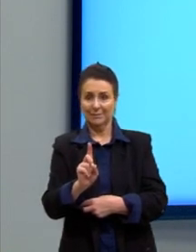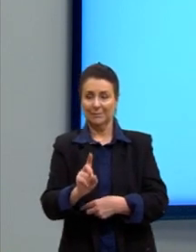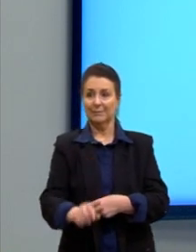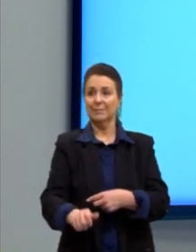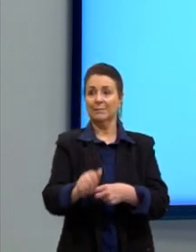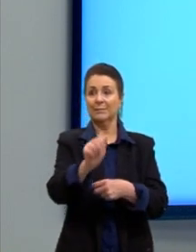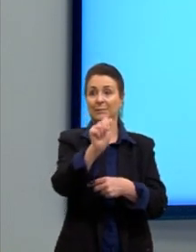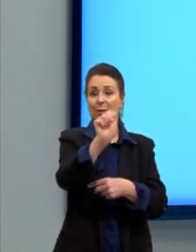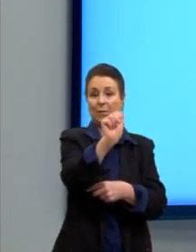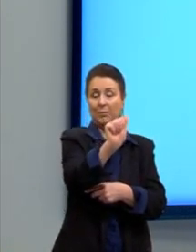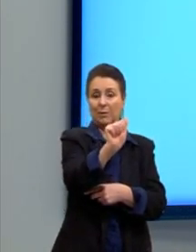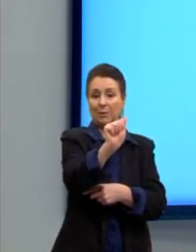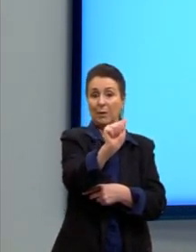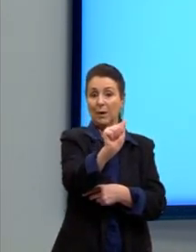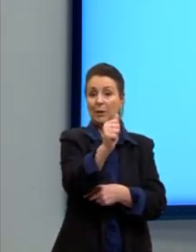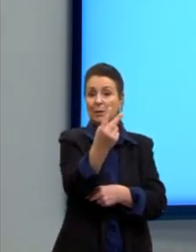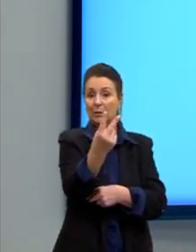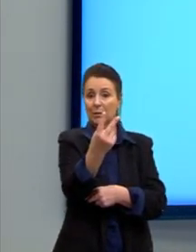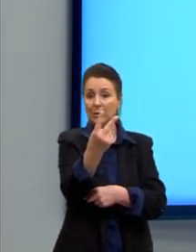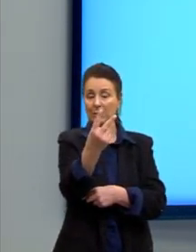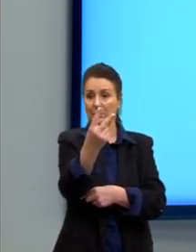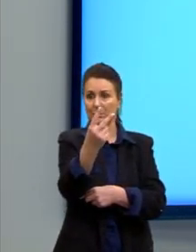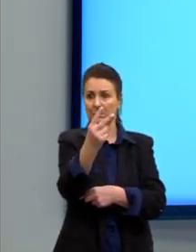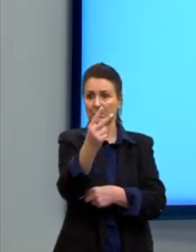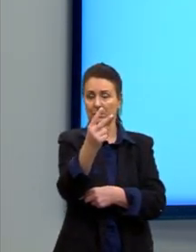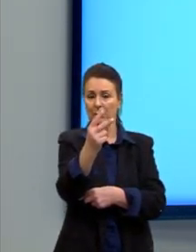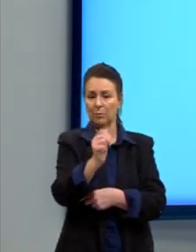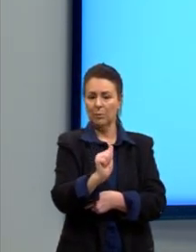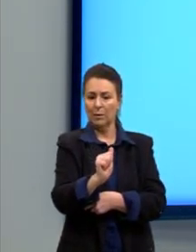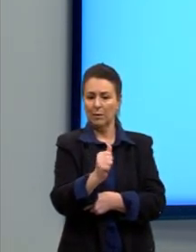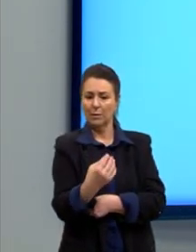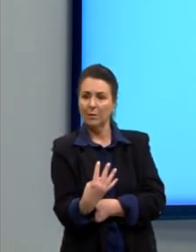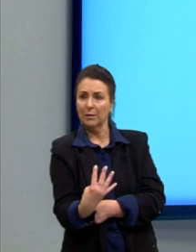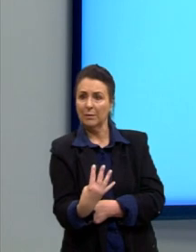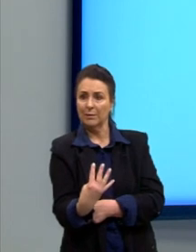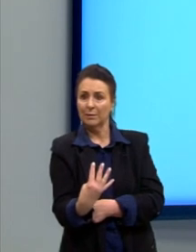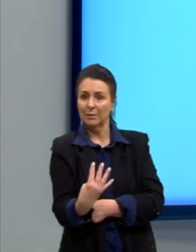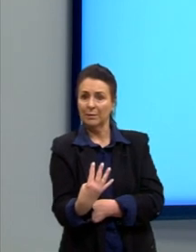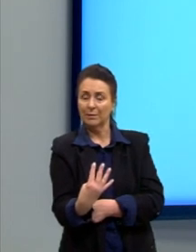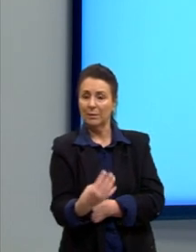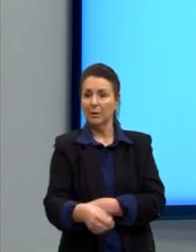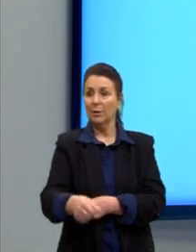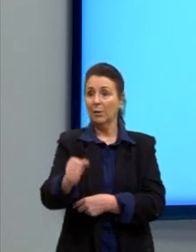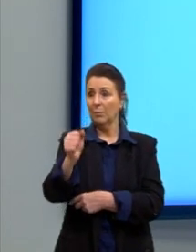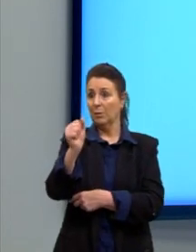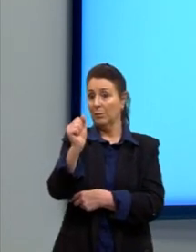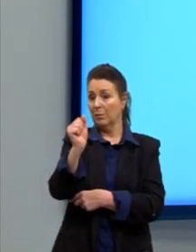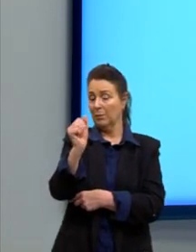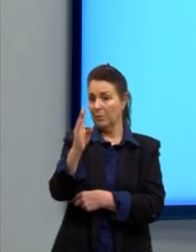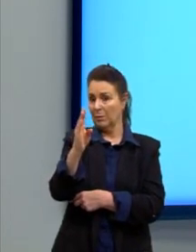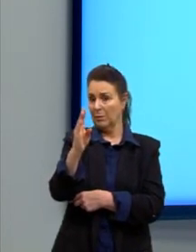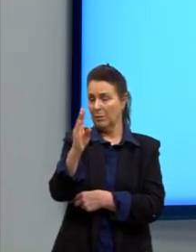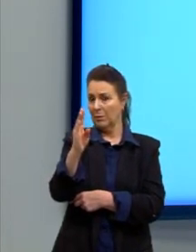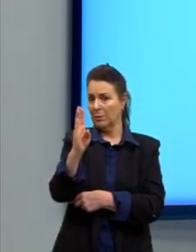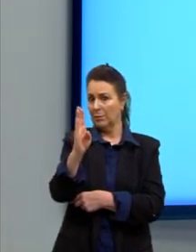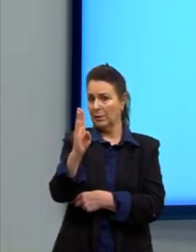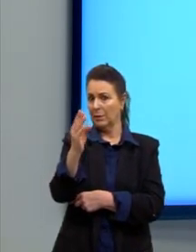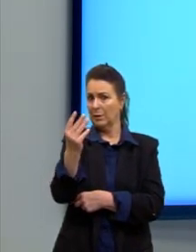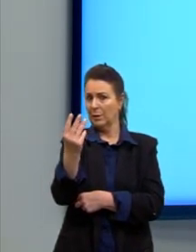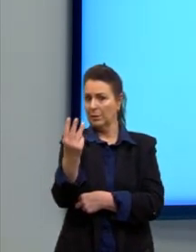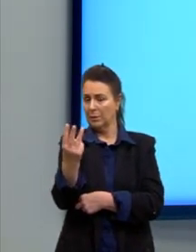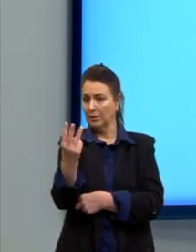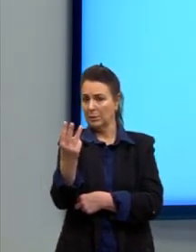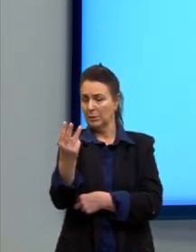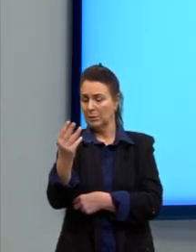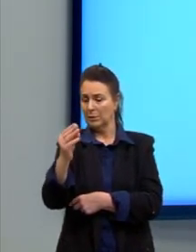2, na segunda reta, o A é 4. Aí, o B na primeira reta era o 3, na segunda reta é